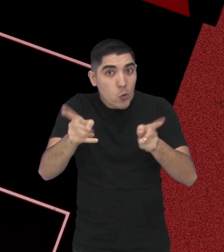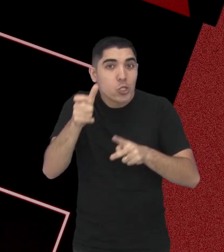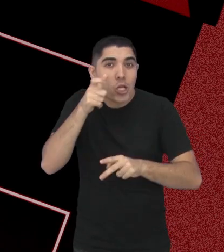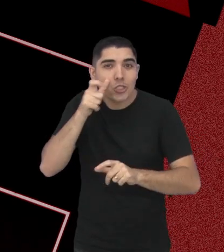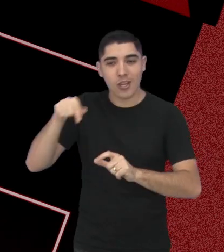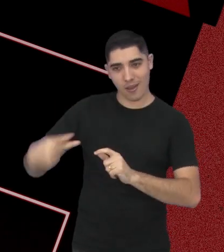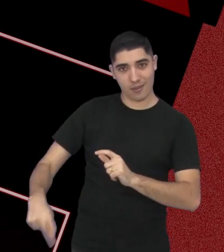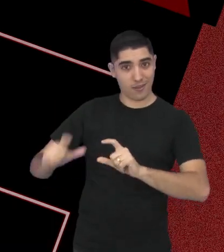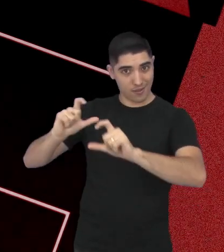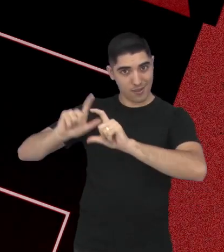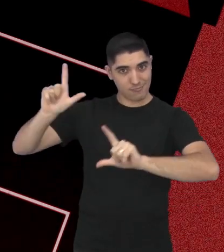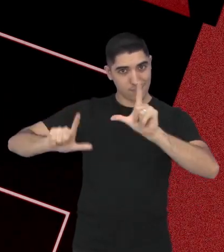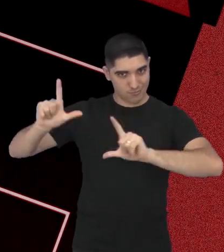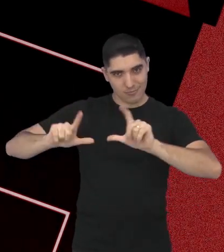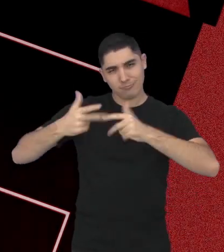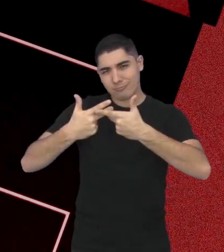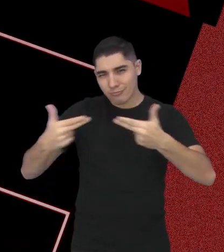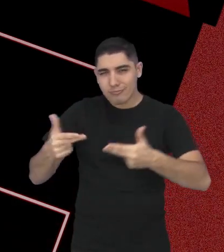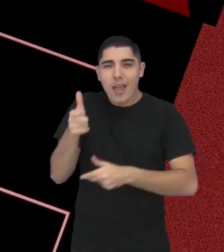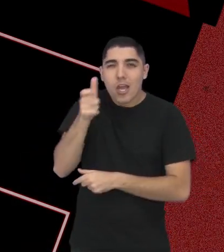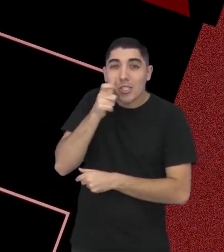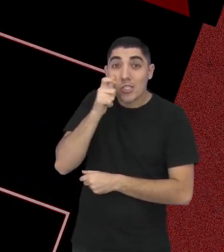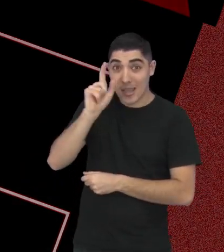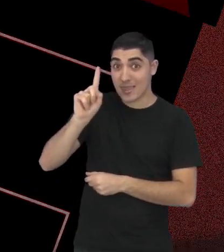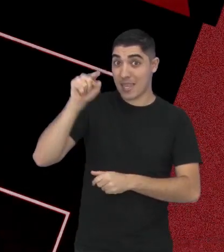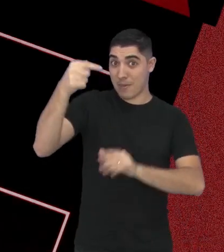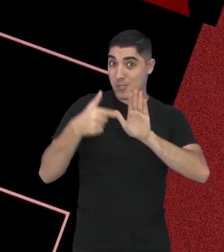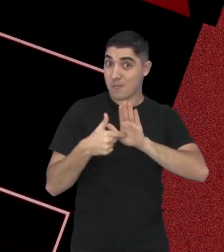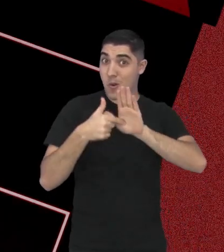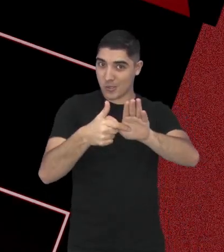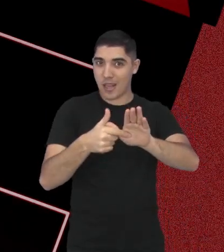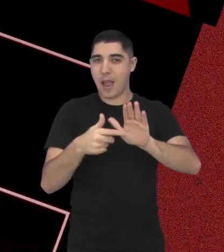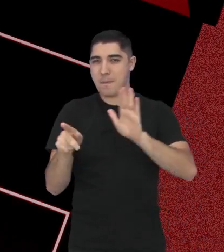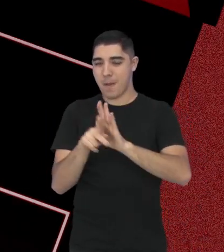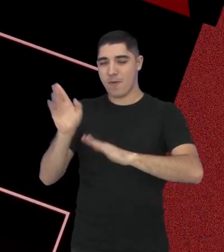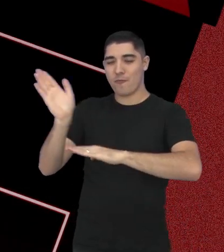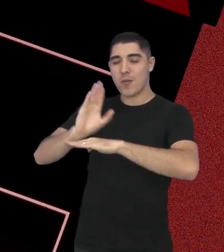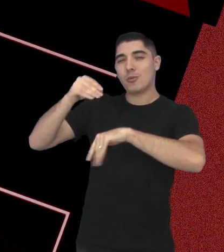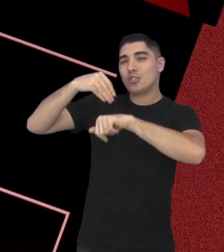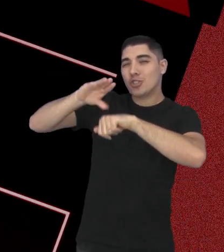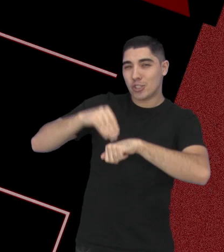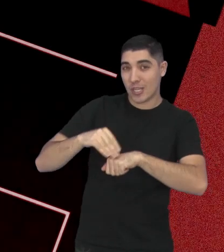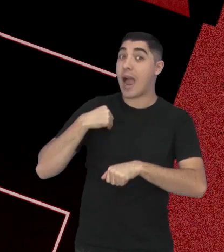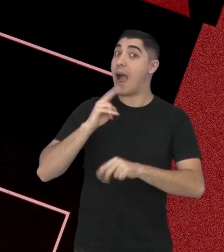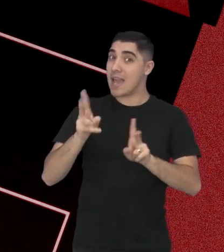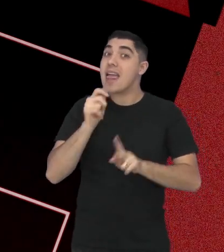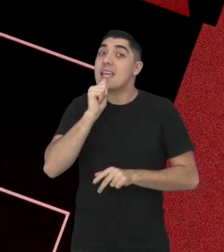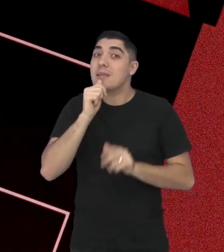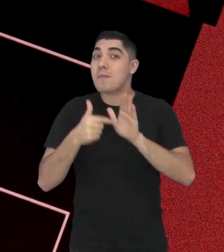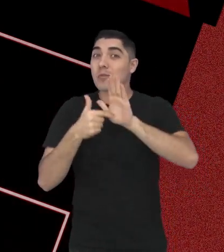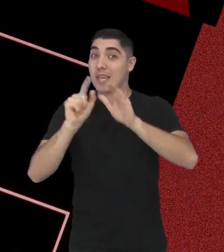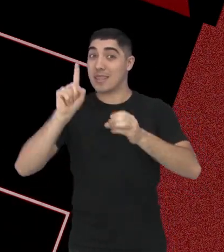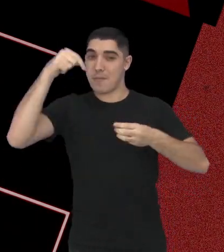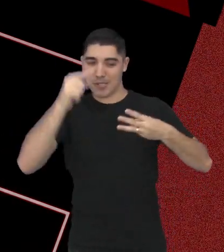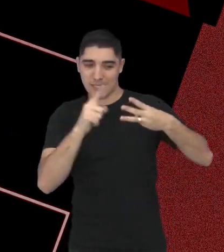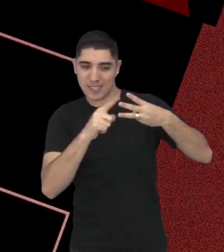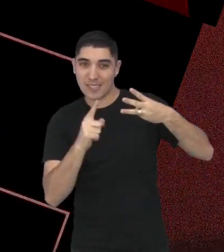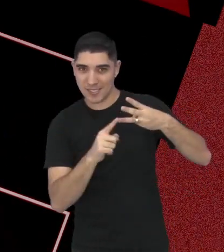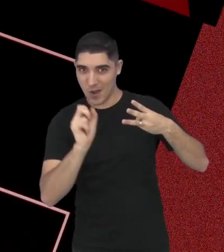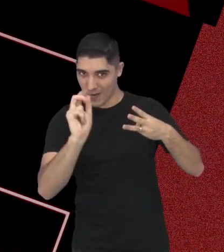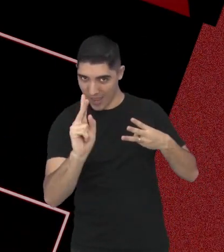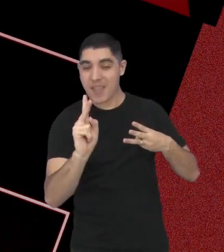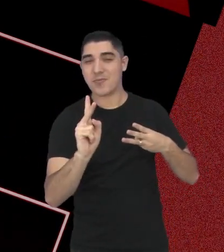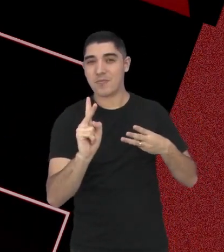fiquem ligados na programação da TV Câmara de São José dos Campos, mais precisamente no Sessão Pipoca, que eu trago mais informações nas